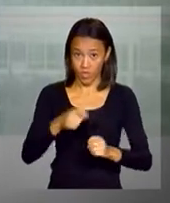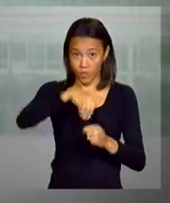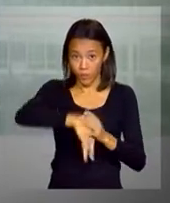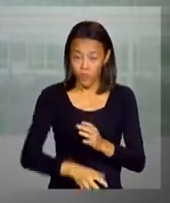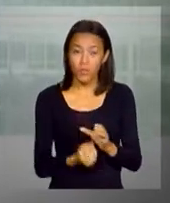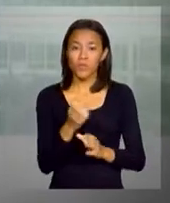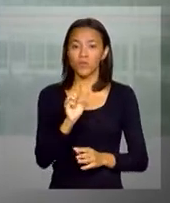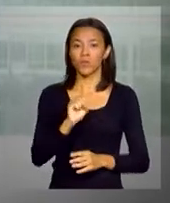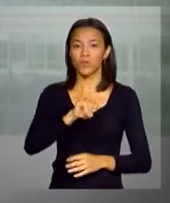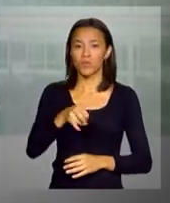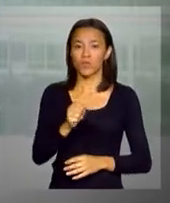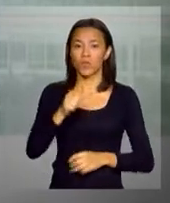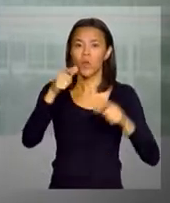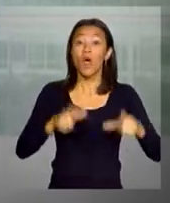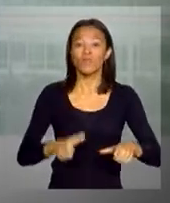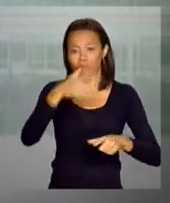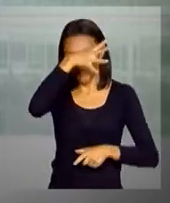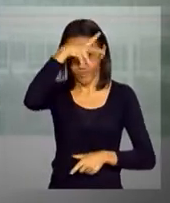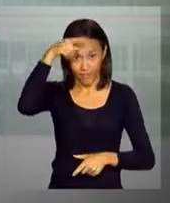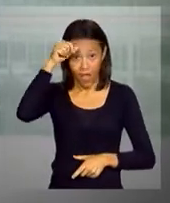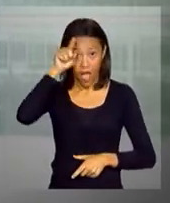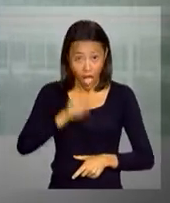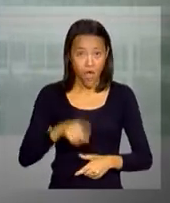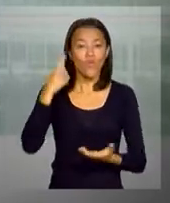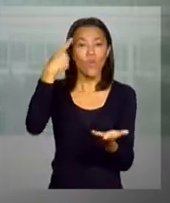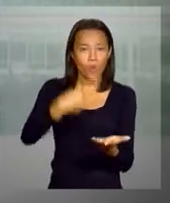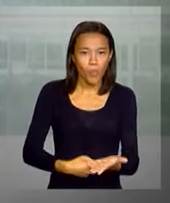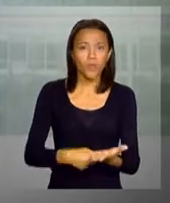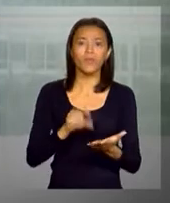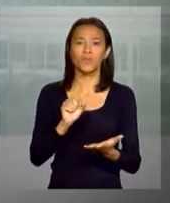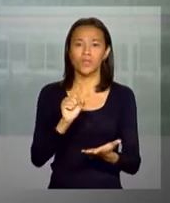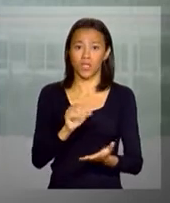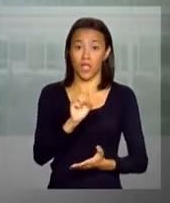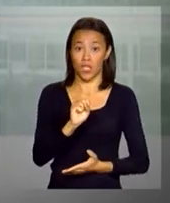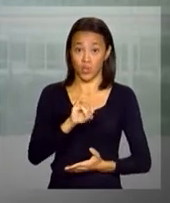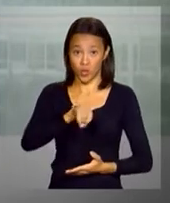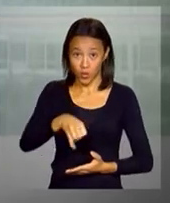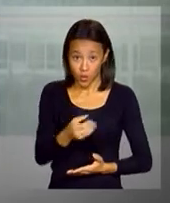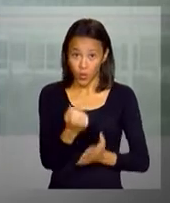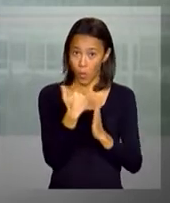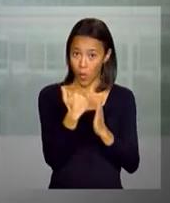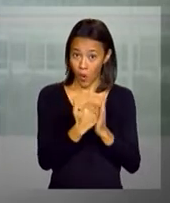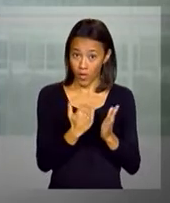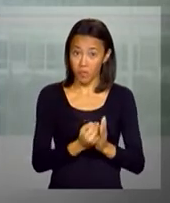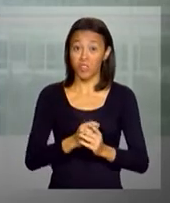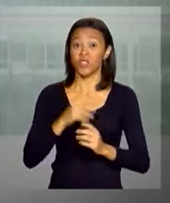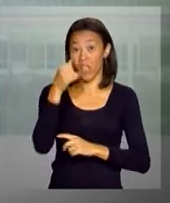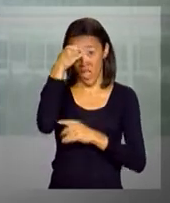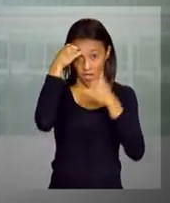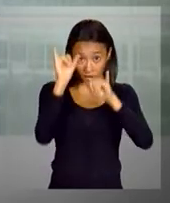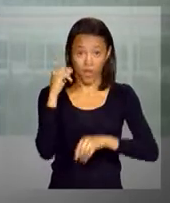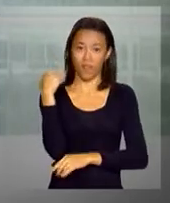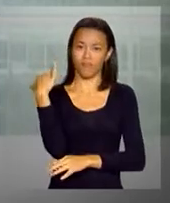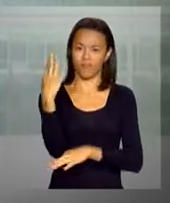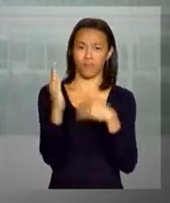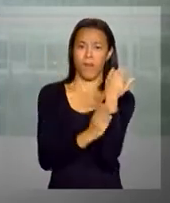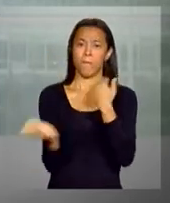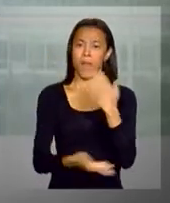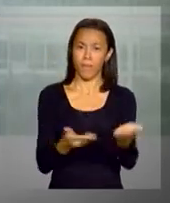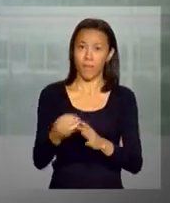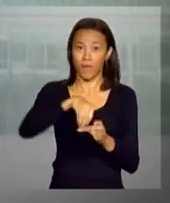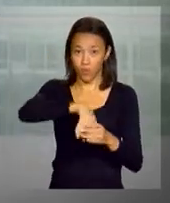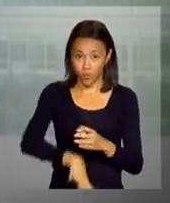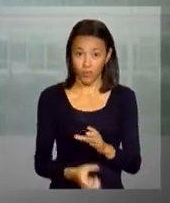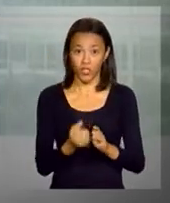soja na Amazônia. O resultado faz parte do Pacto da Moratória da Soja, um programa de desmatamento zero para o cultivo do grão na